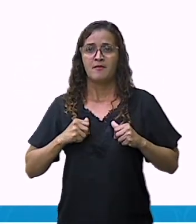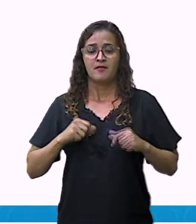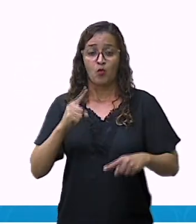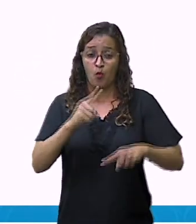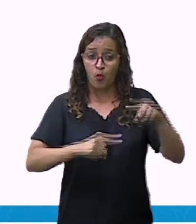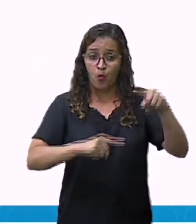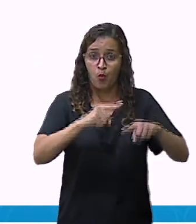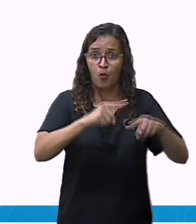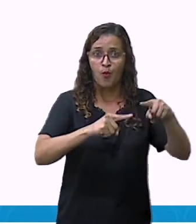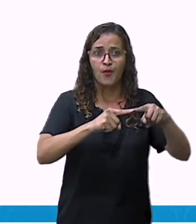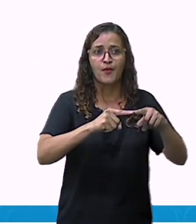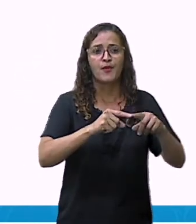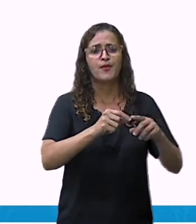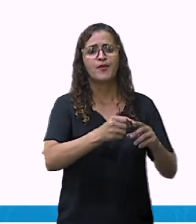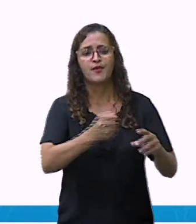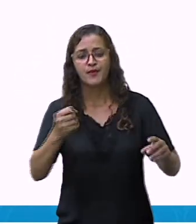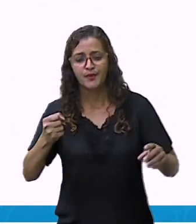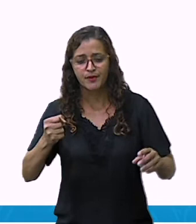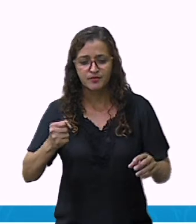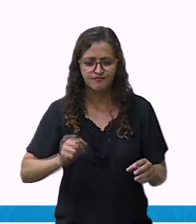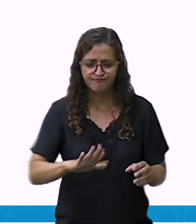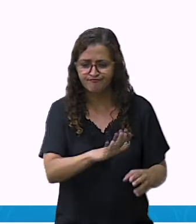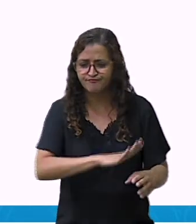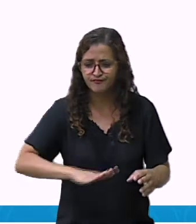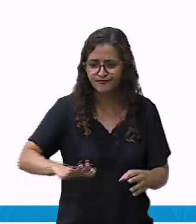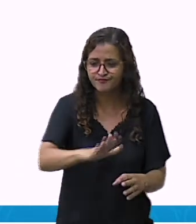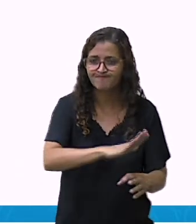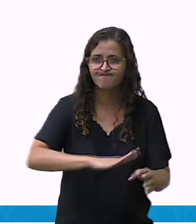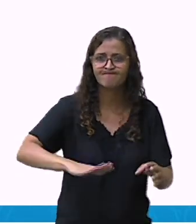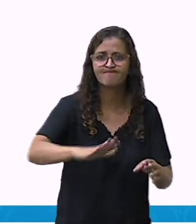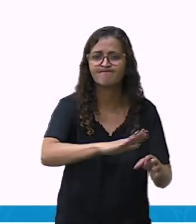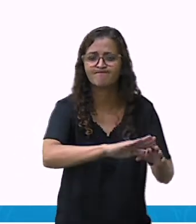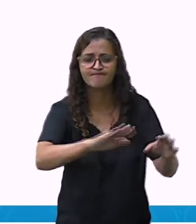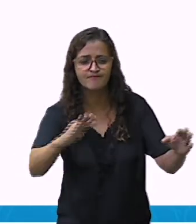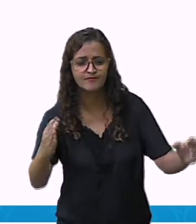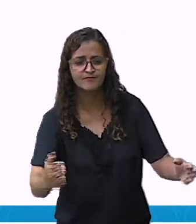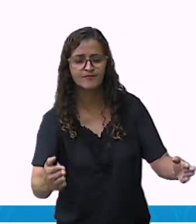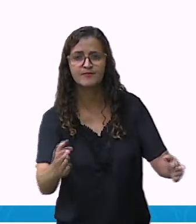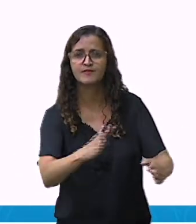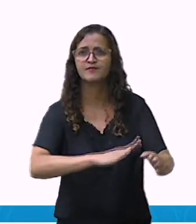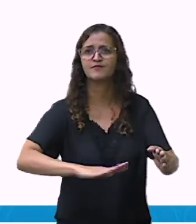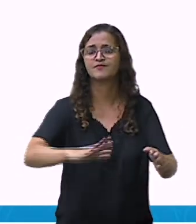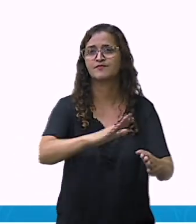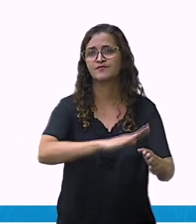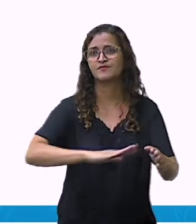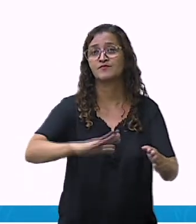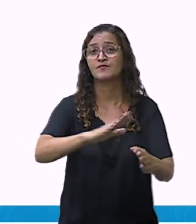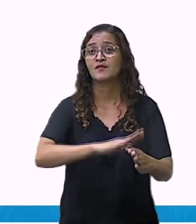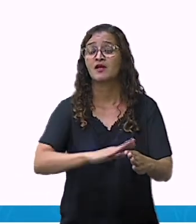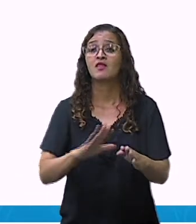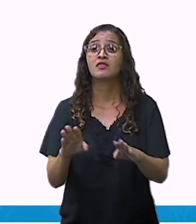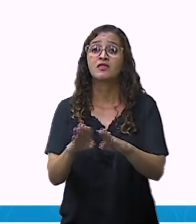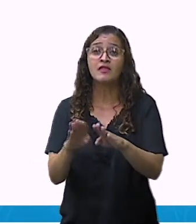uma troca mesmo de posição e passando